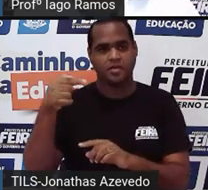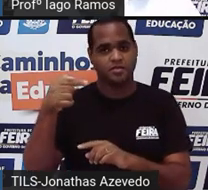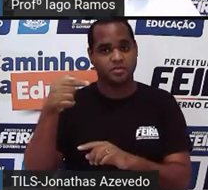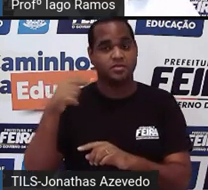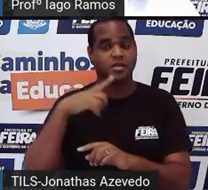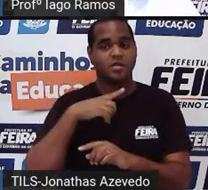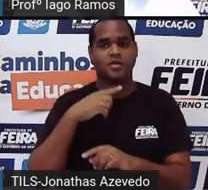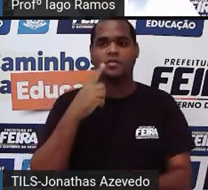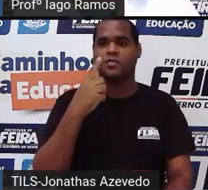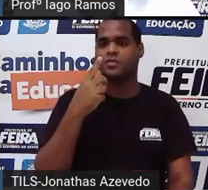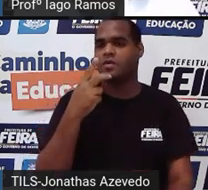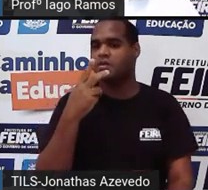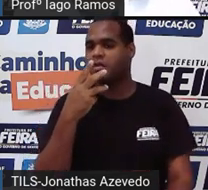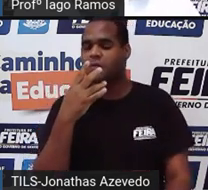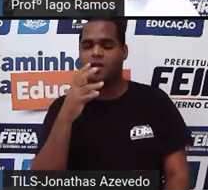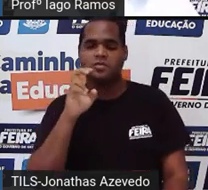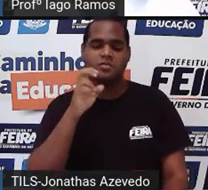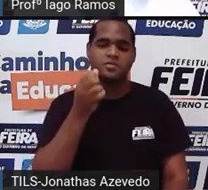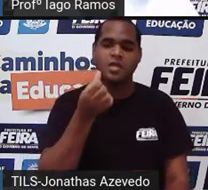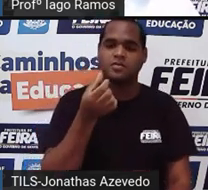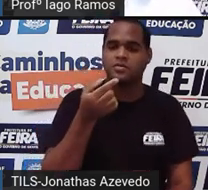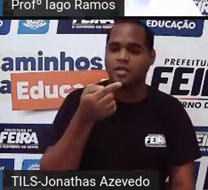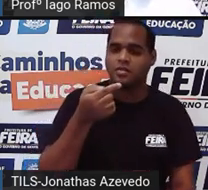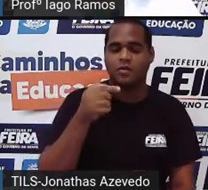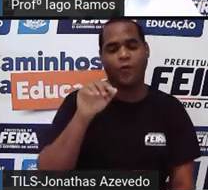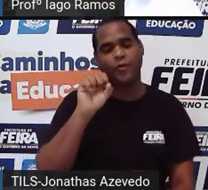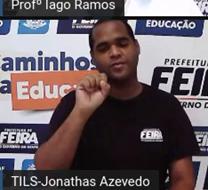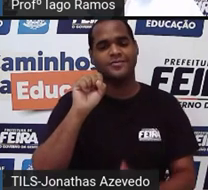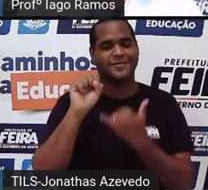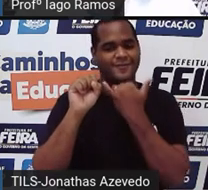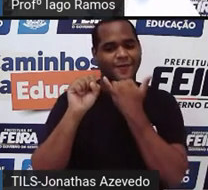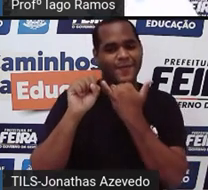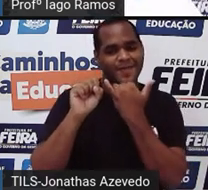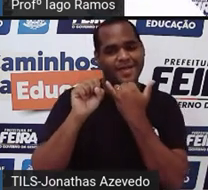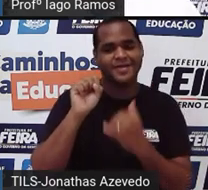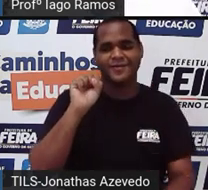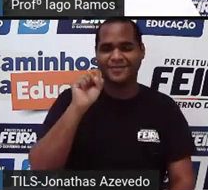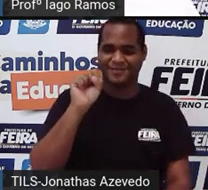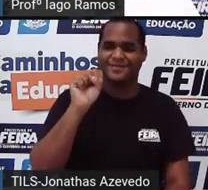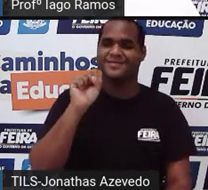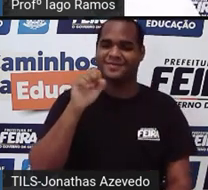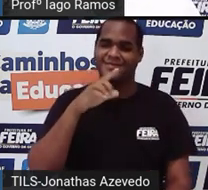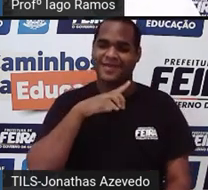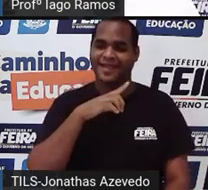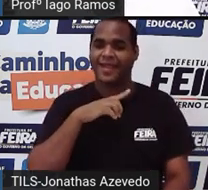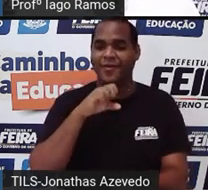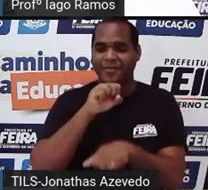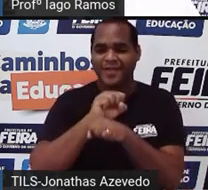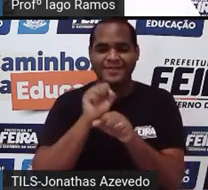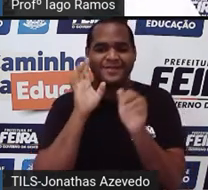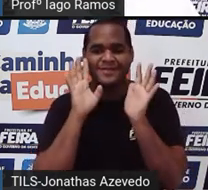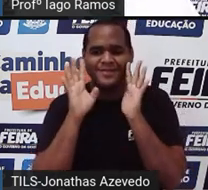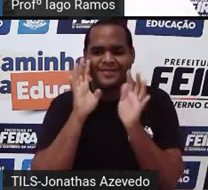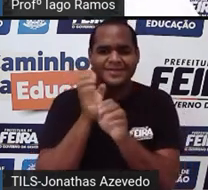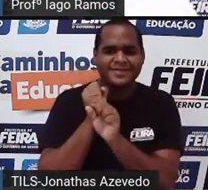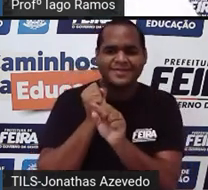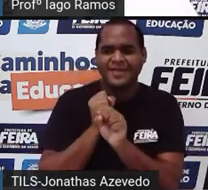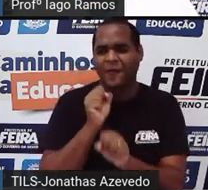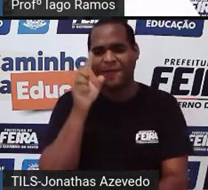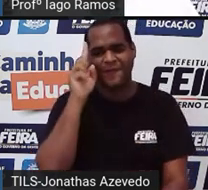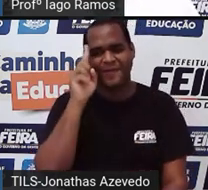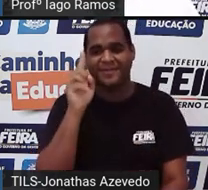Um, dois, três, quatro, cinco, seis, sete. Aliás, tem oito lados, tá bom? Então, por isso que eu parei um pouquinho para contar direitinho.